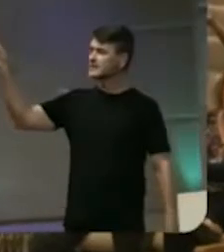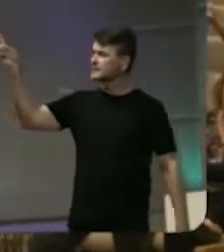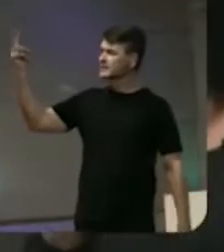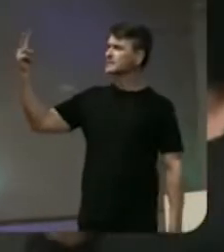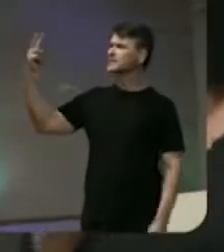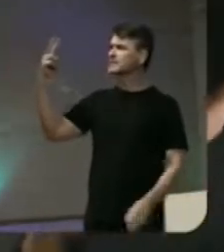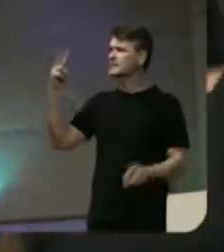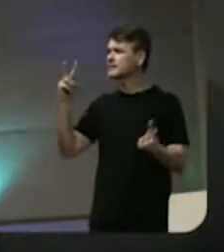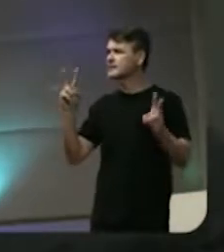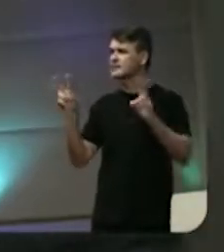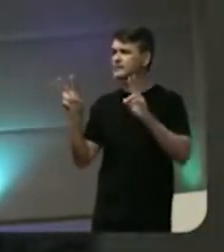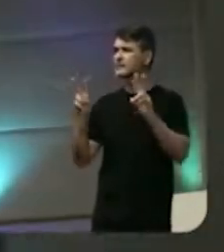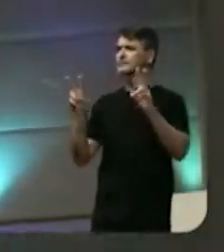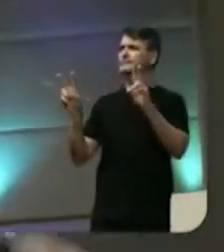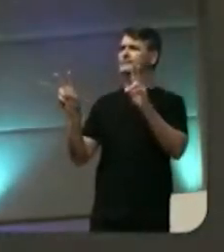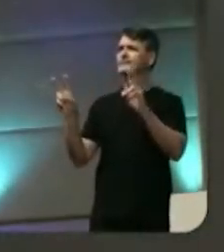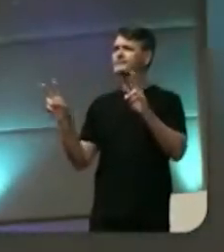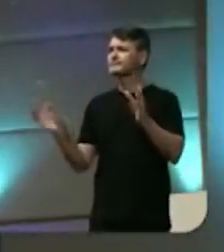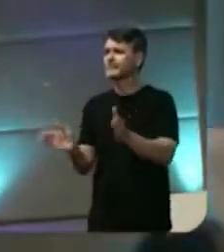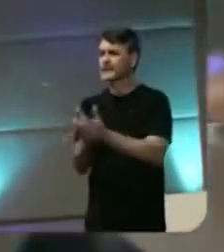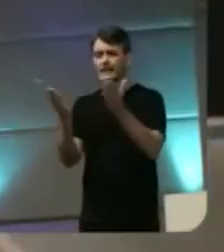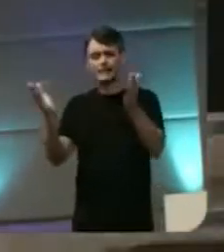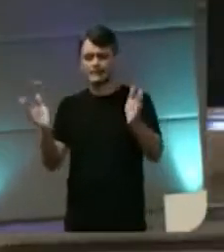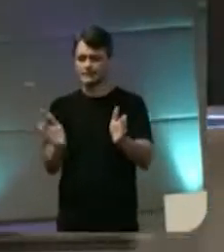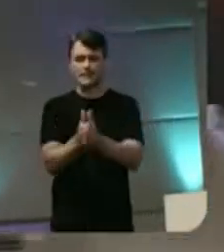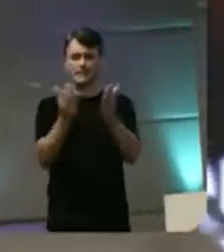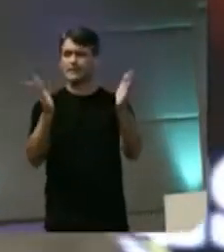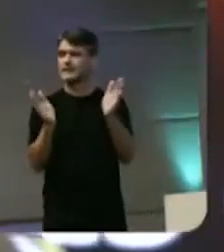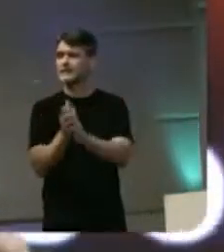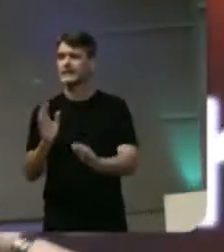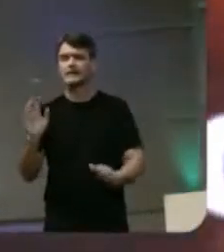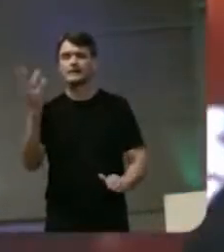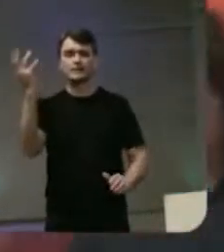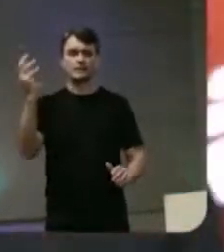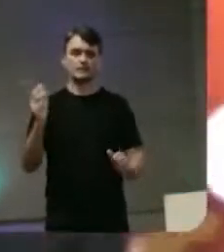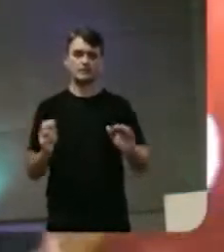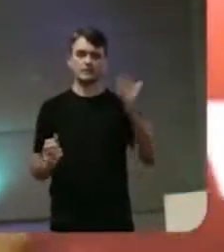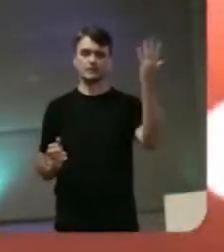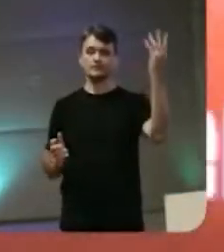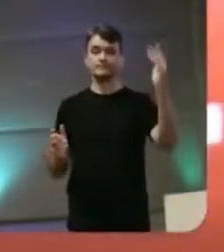eu creio, acontecer